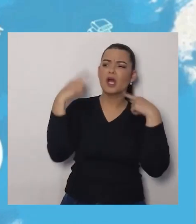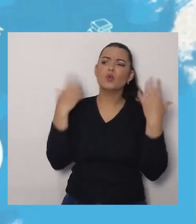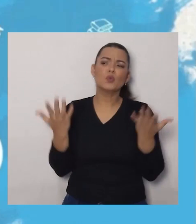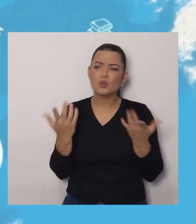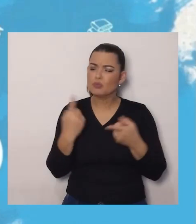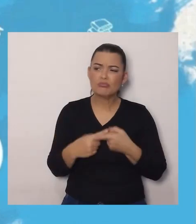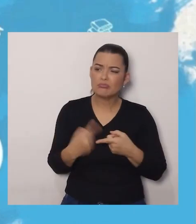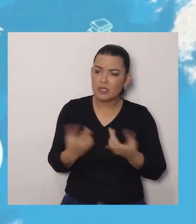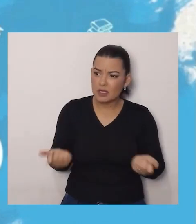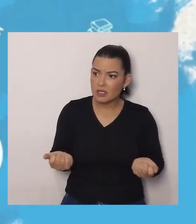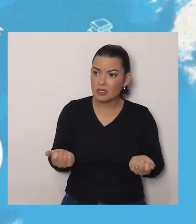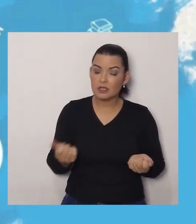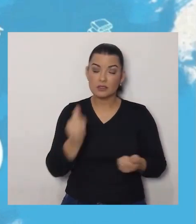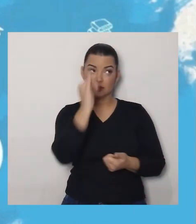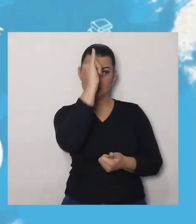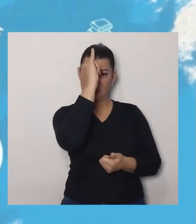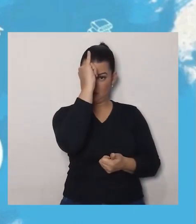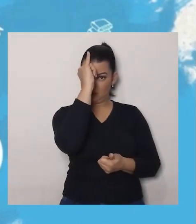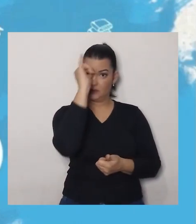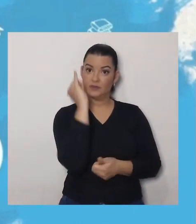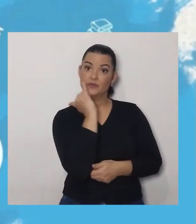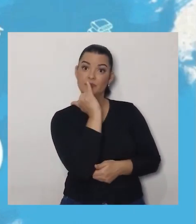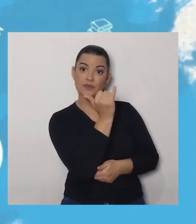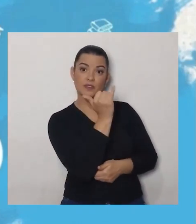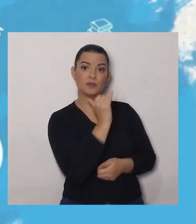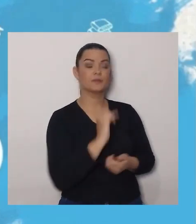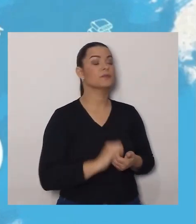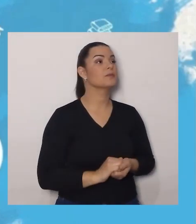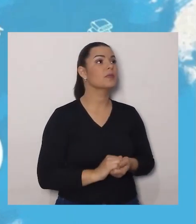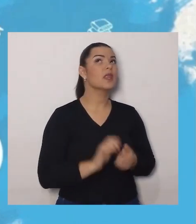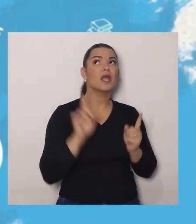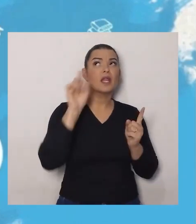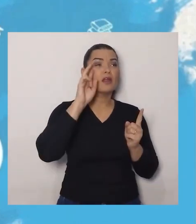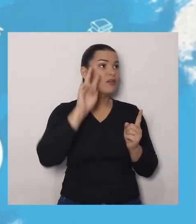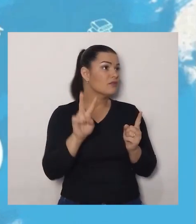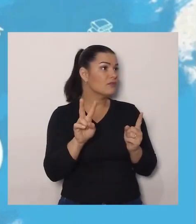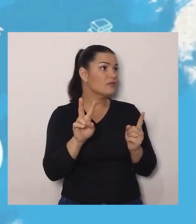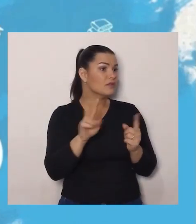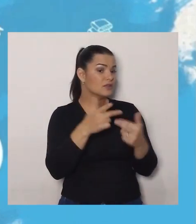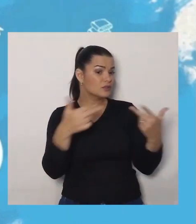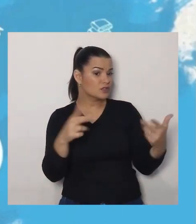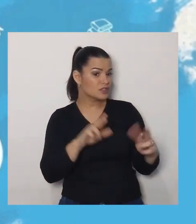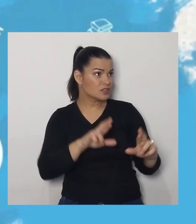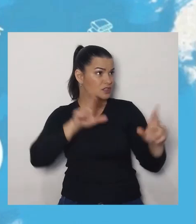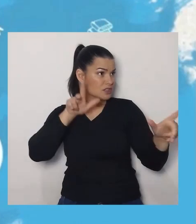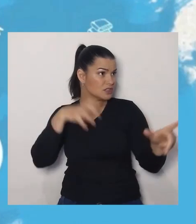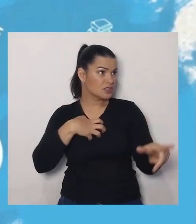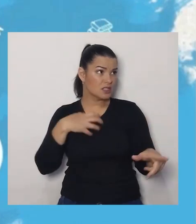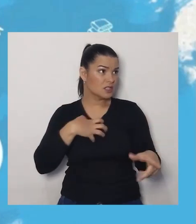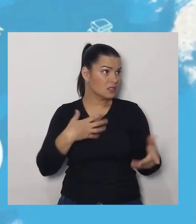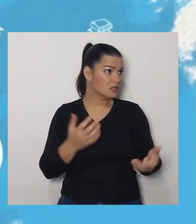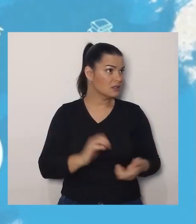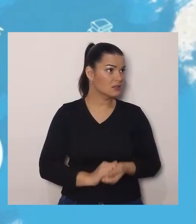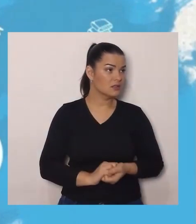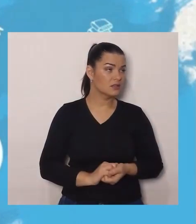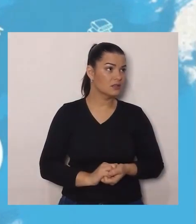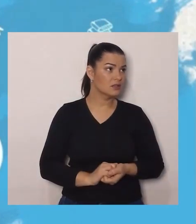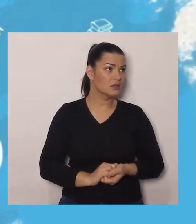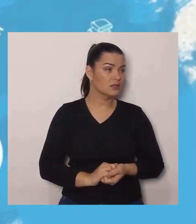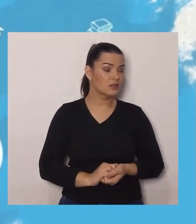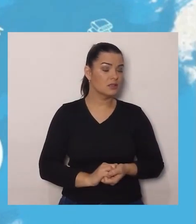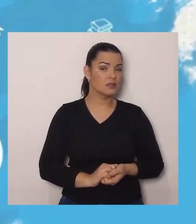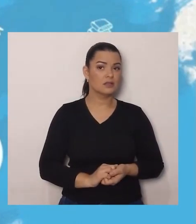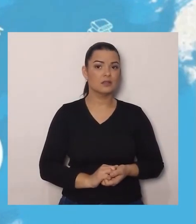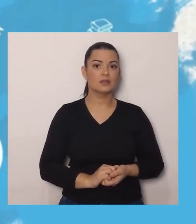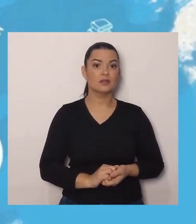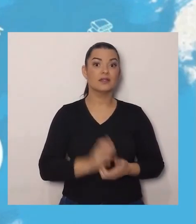doido? O rinoceronte disse, ele vê as coisas de forma diferente do que nós vemos. A meina